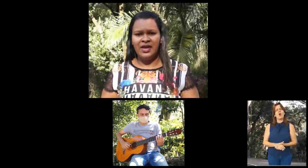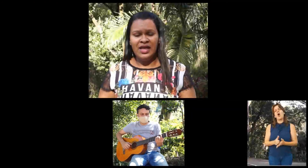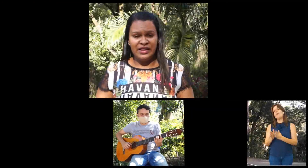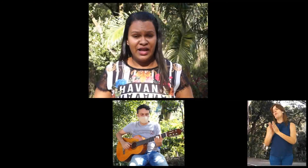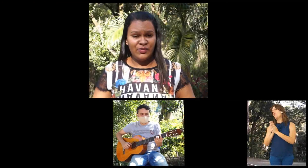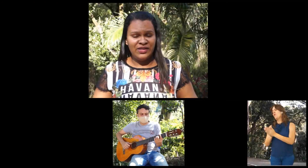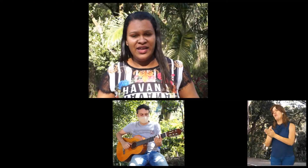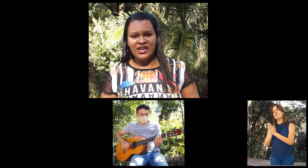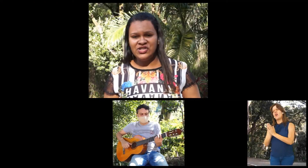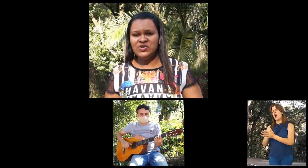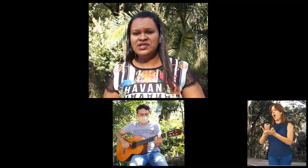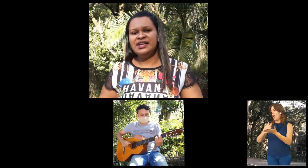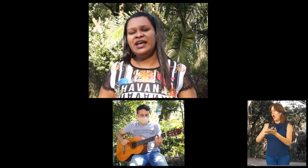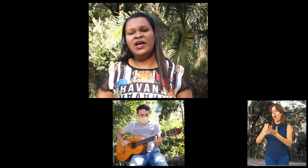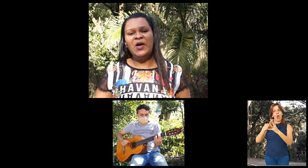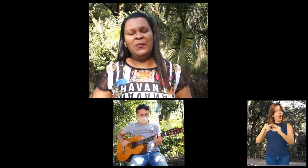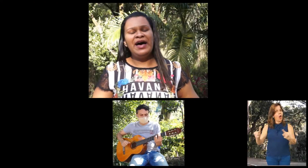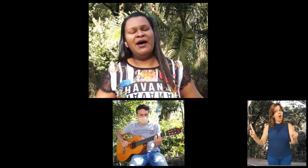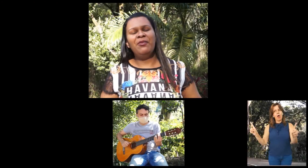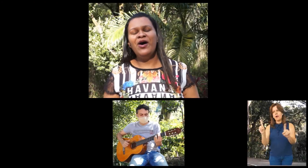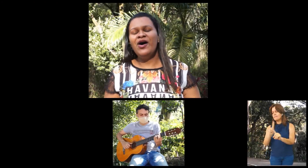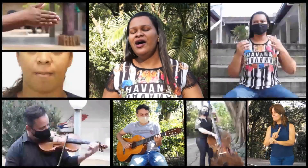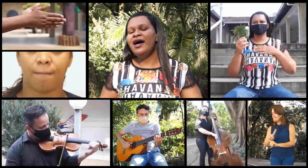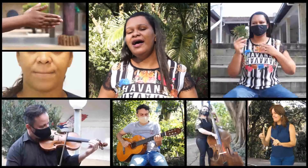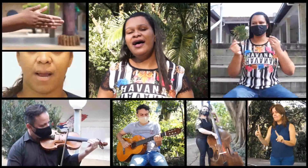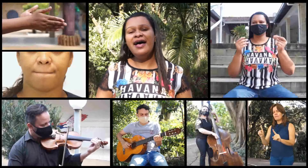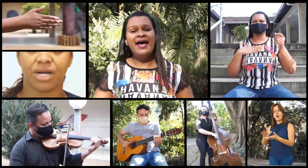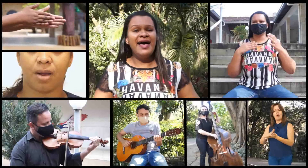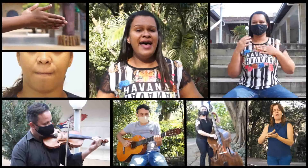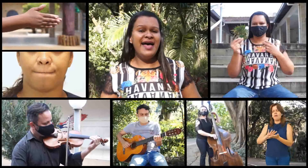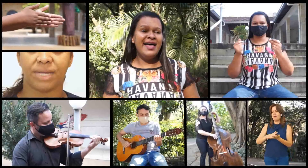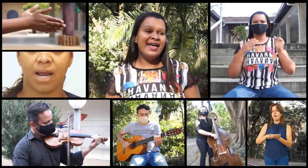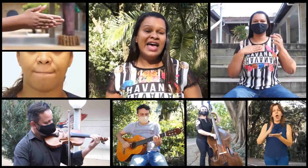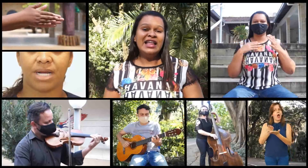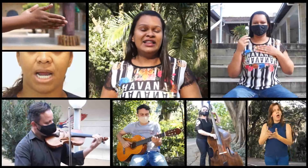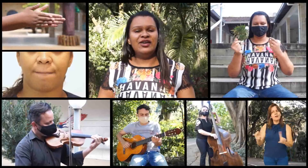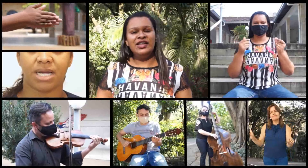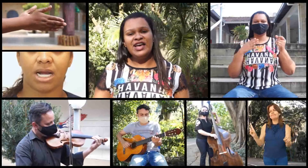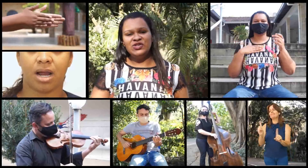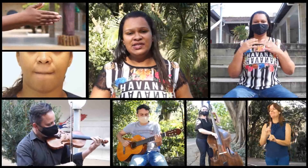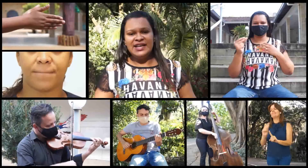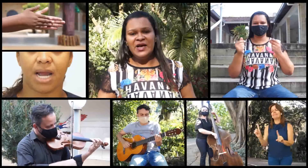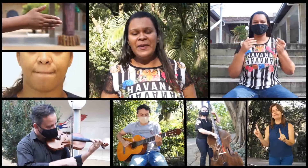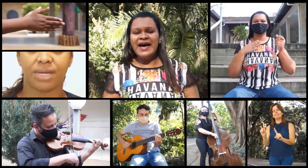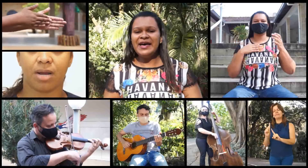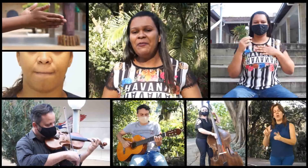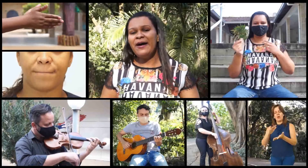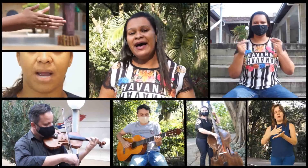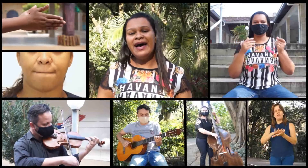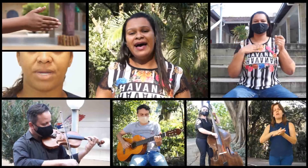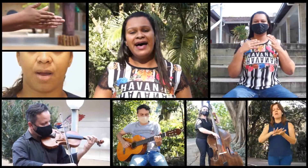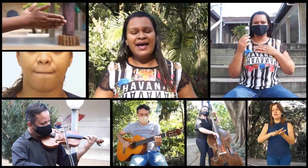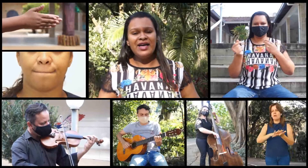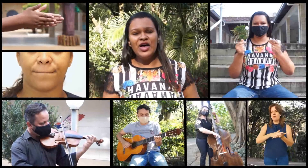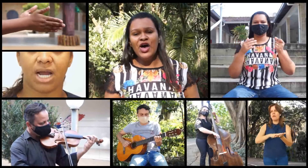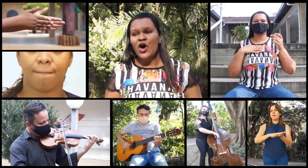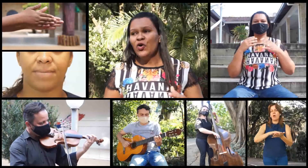Não deixe o samba morrer Não deixe o samba acabar